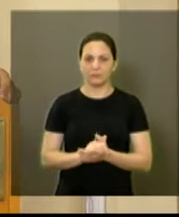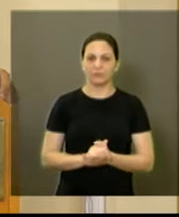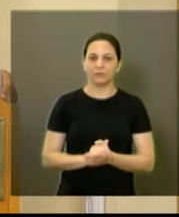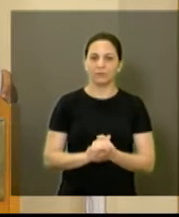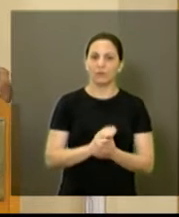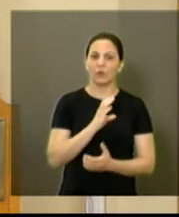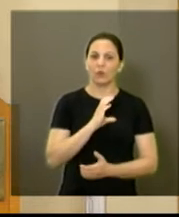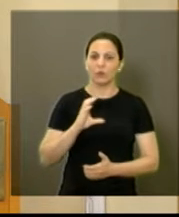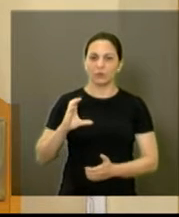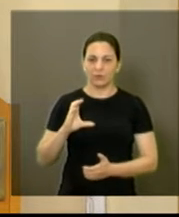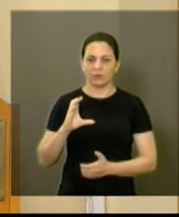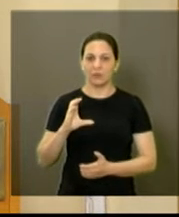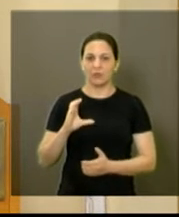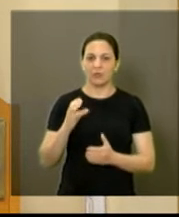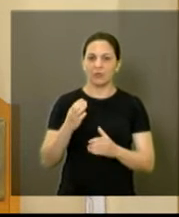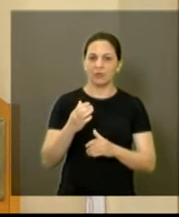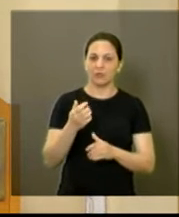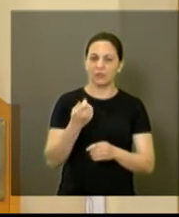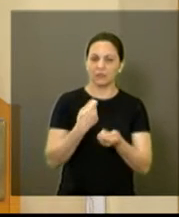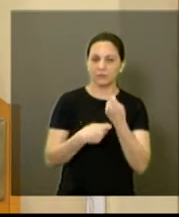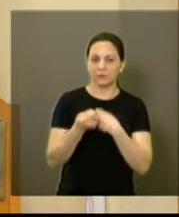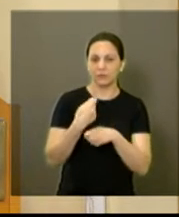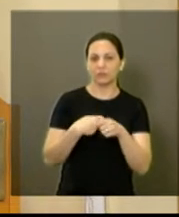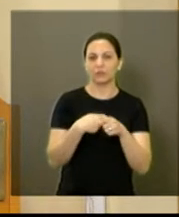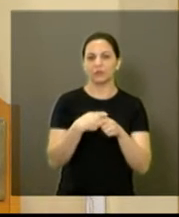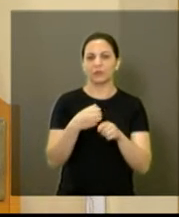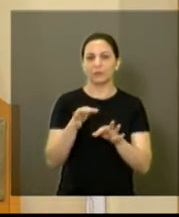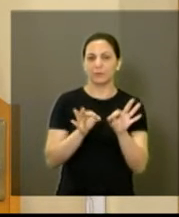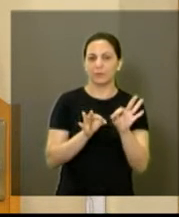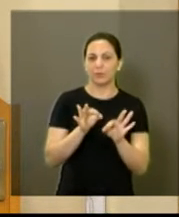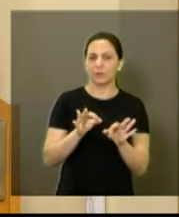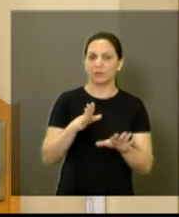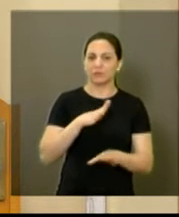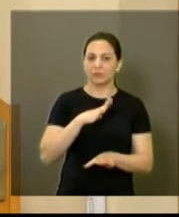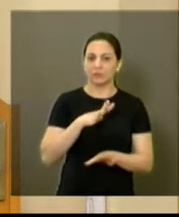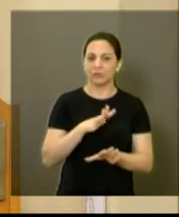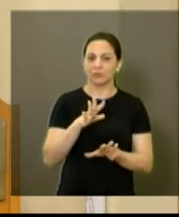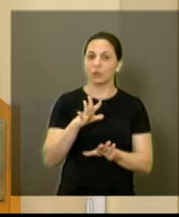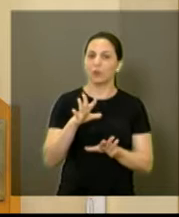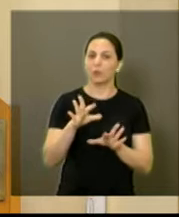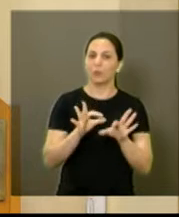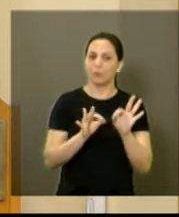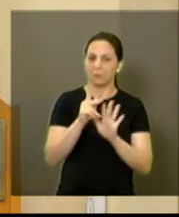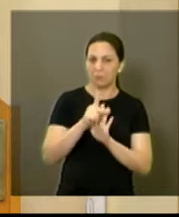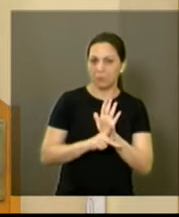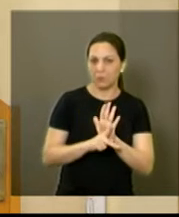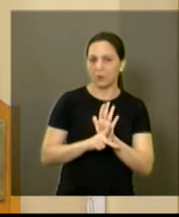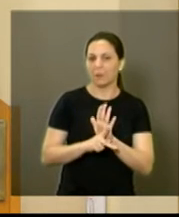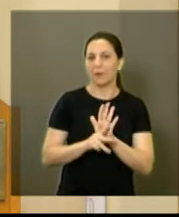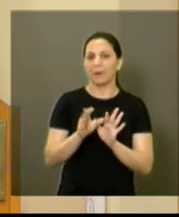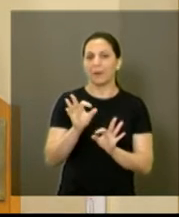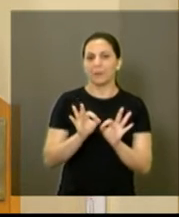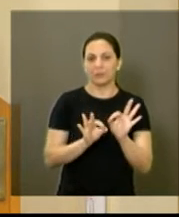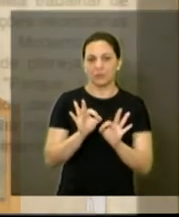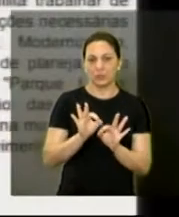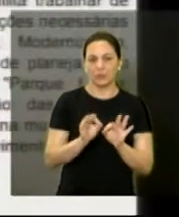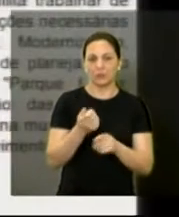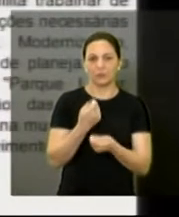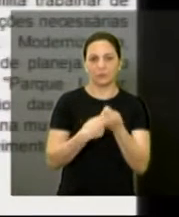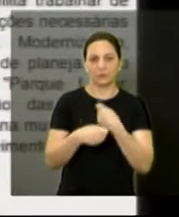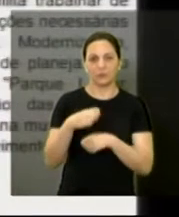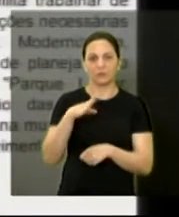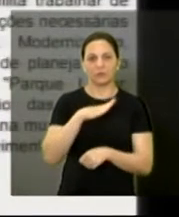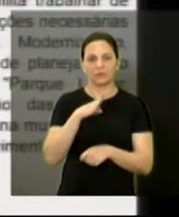Coordenadoria Executiva de Planejamento Urbano. Programa, Planejamento e Gestão Urbana. O